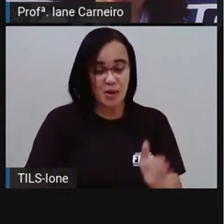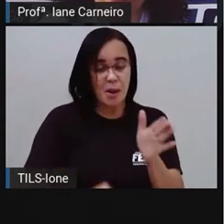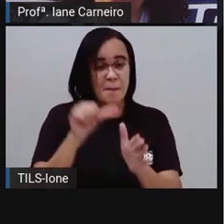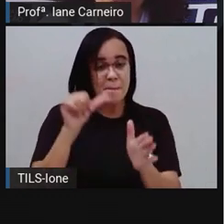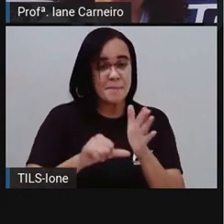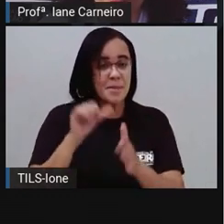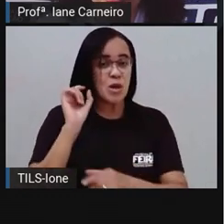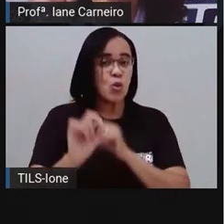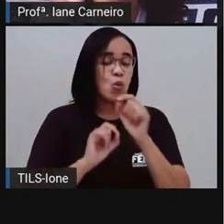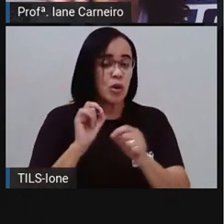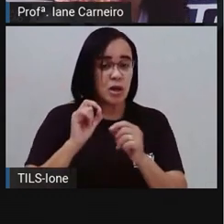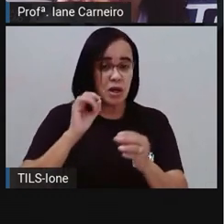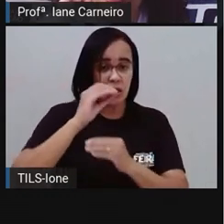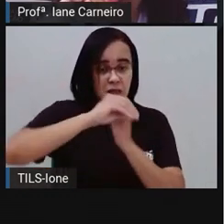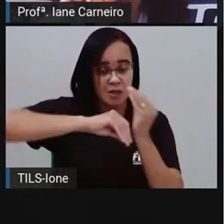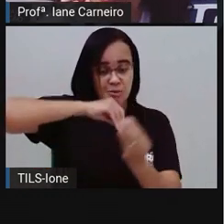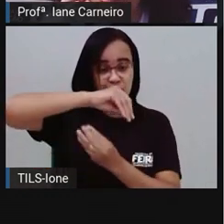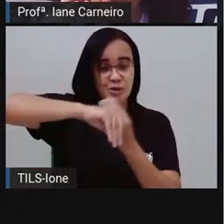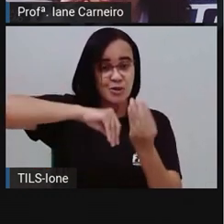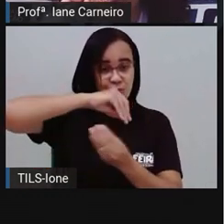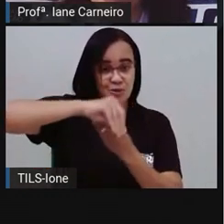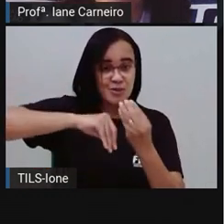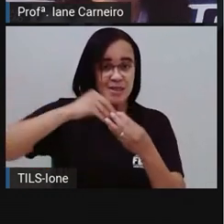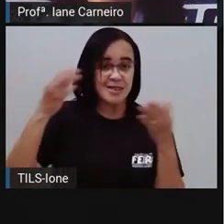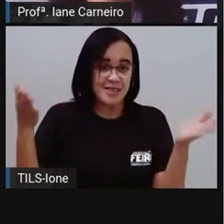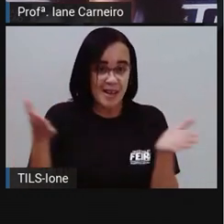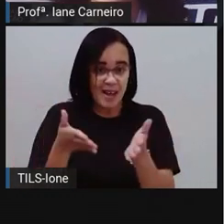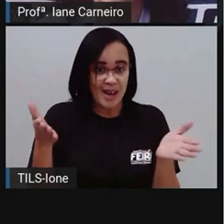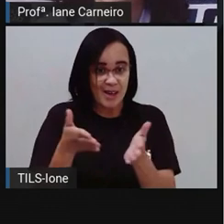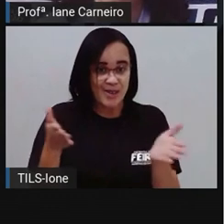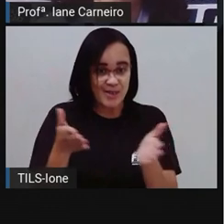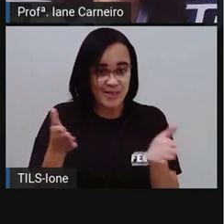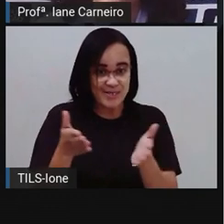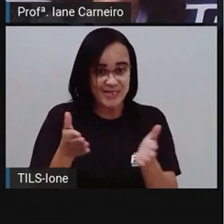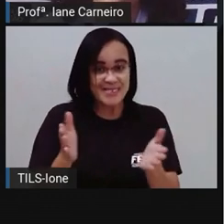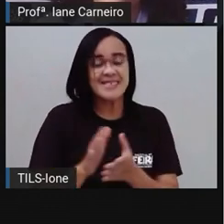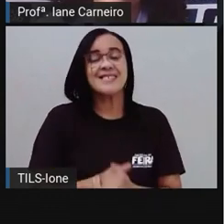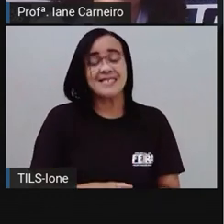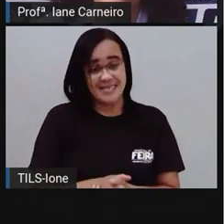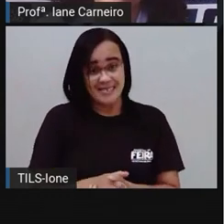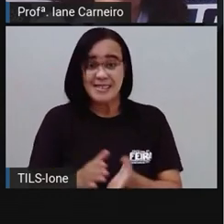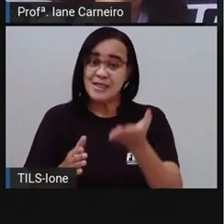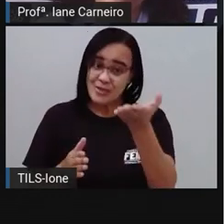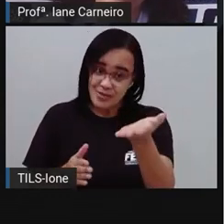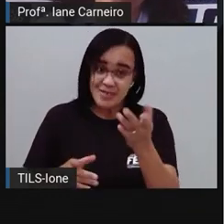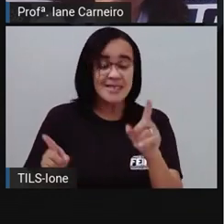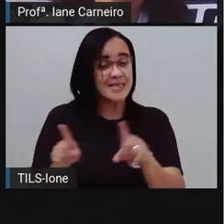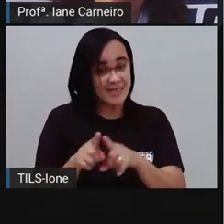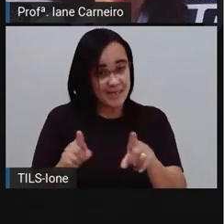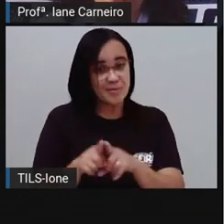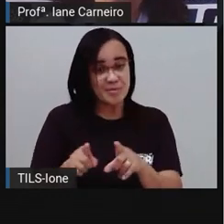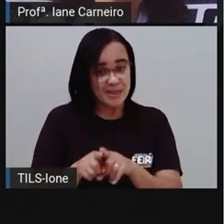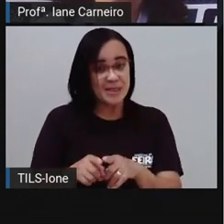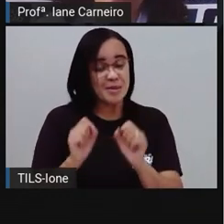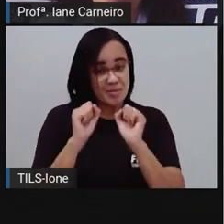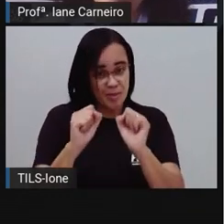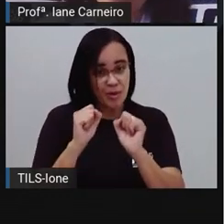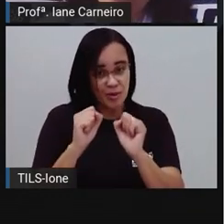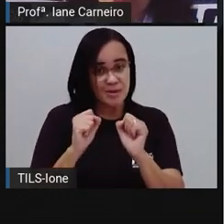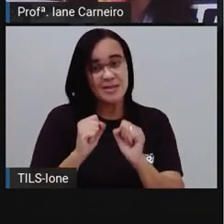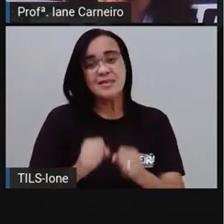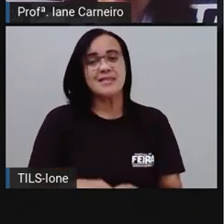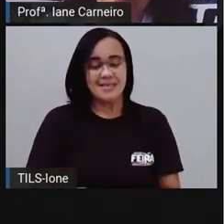misturando as cores, que é o que nós vamos fazer. Você também tem outra opção aqui, ó, que é cor